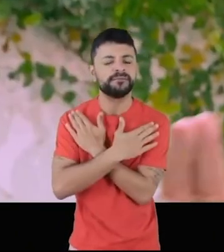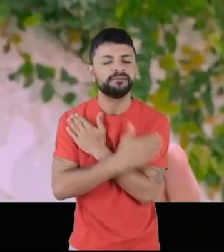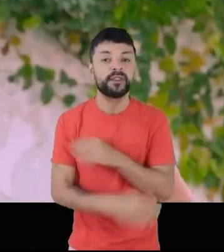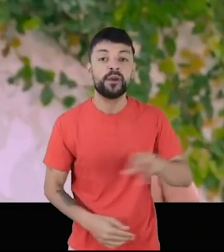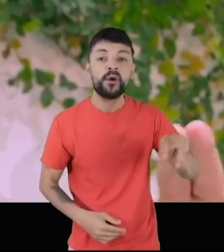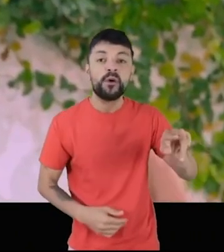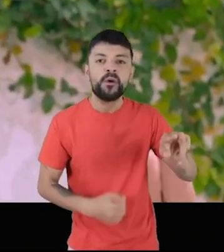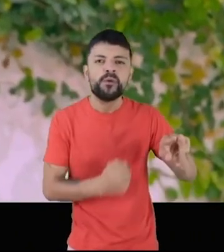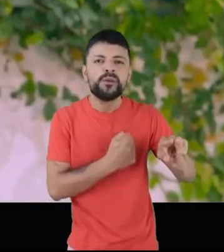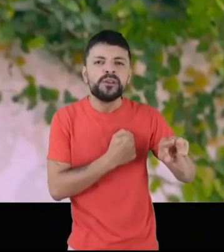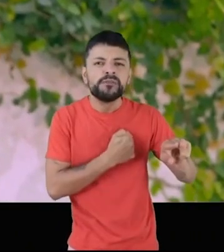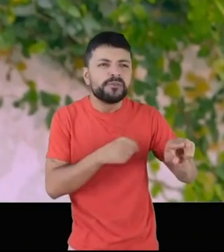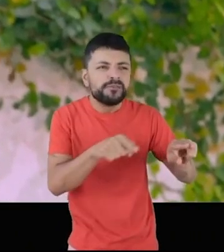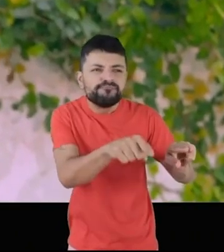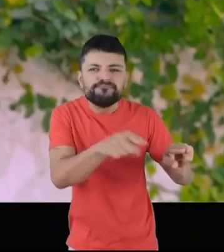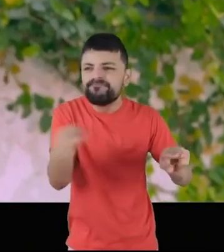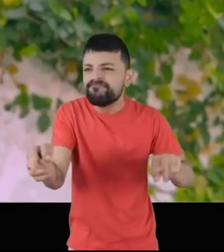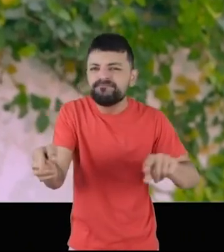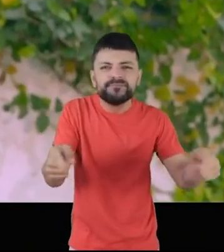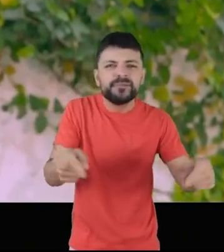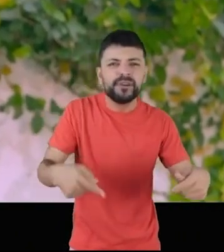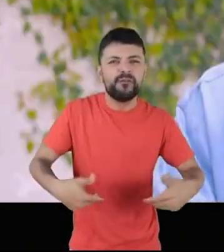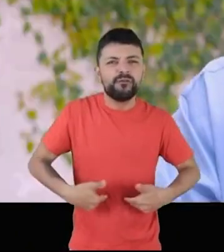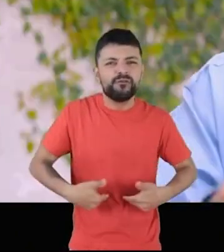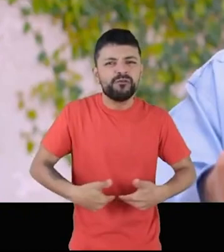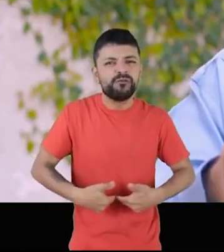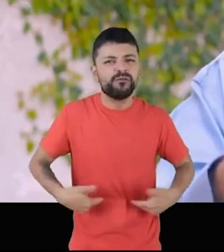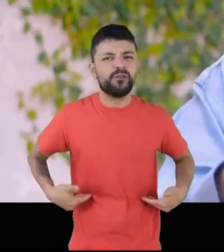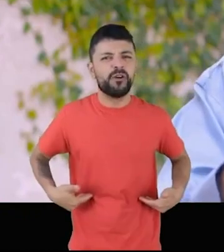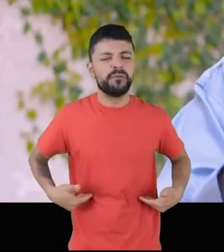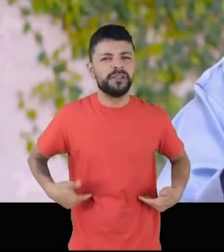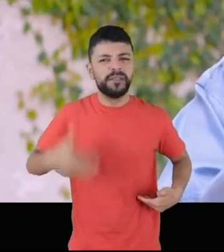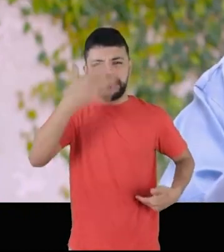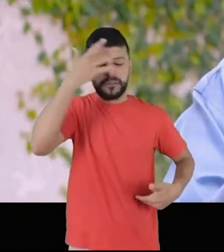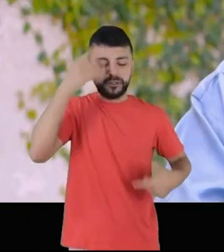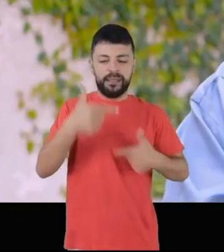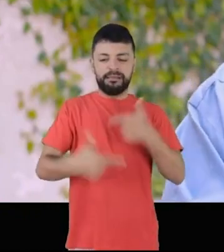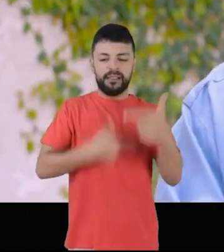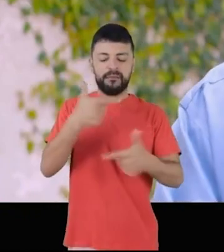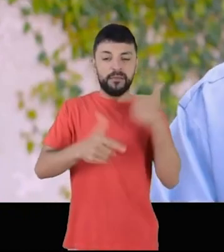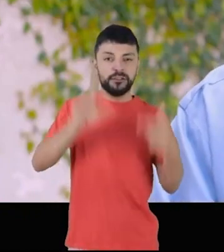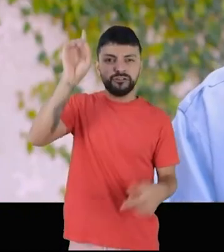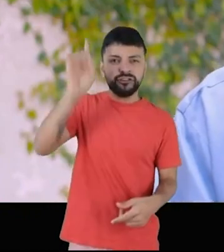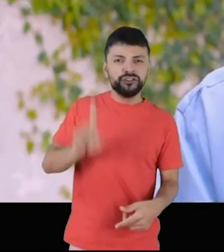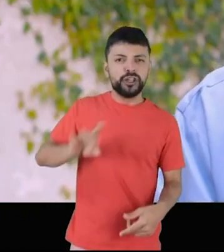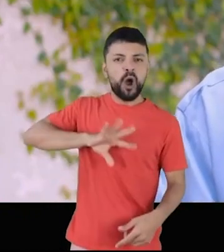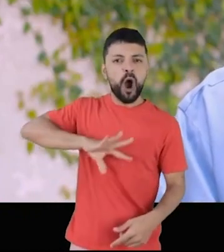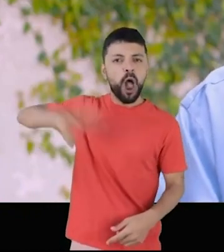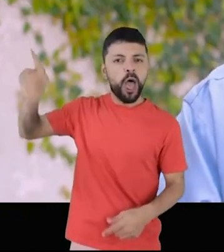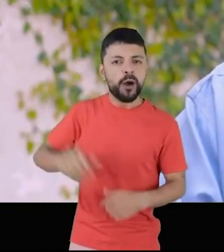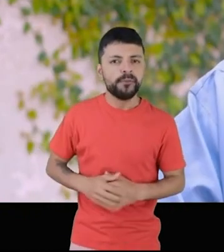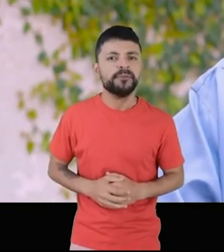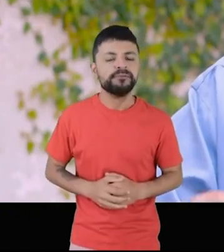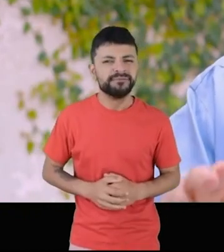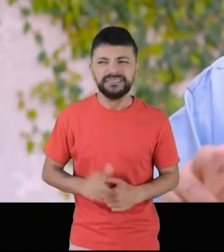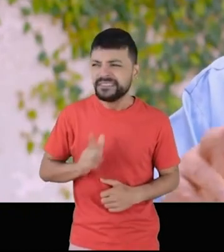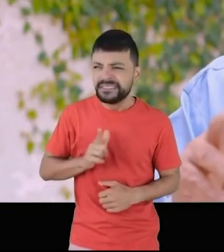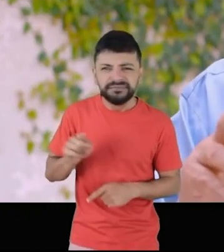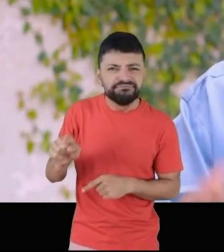um irmão seu ou uma irmã com fome. Um trabalhador roubado em seus direitos.